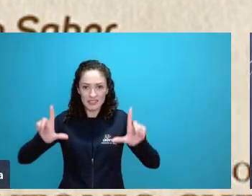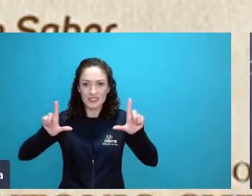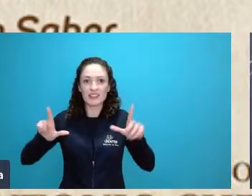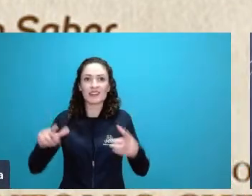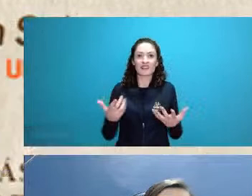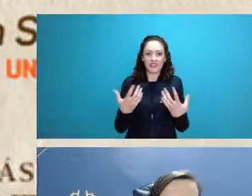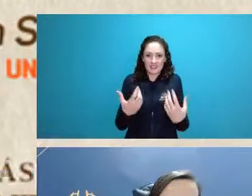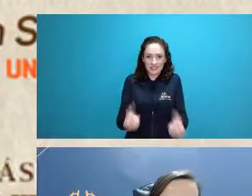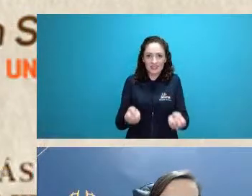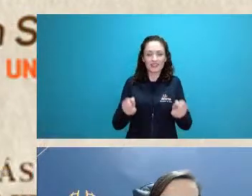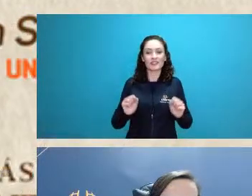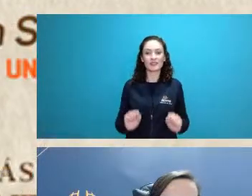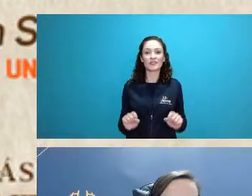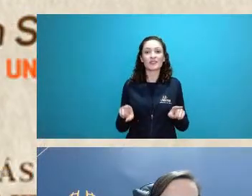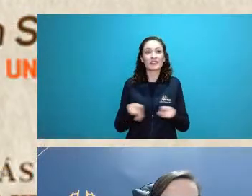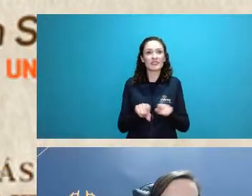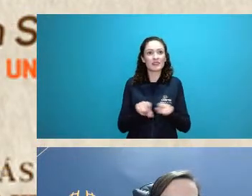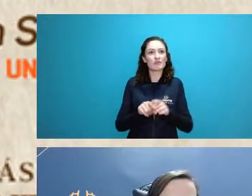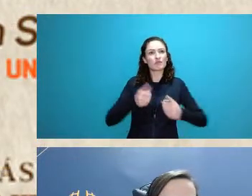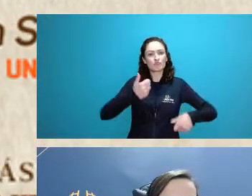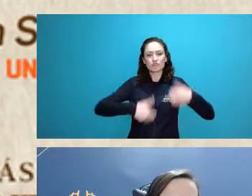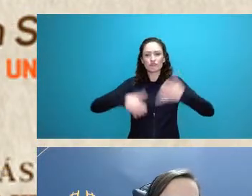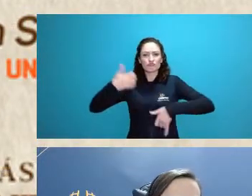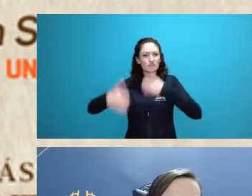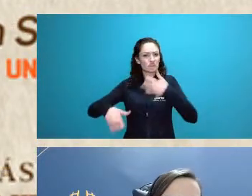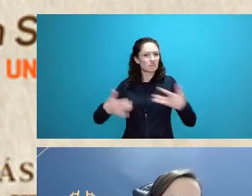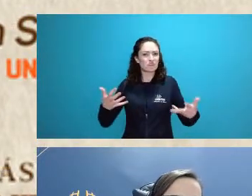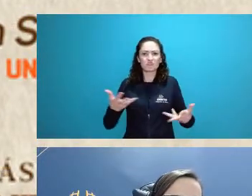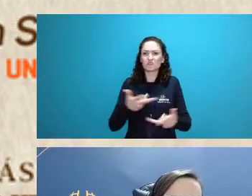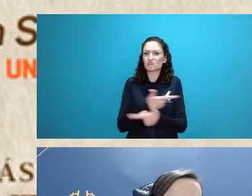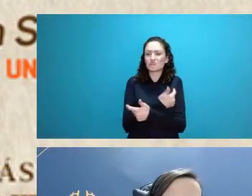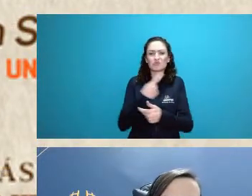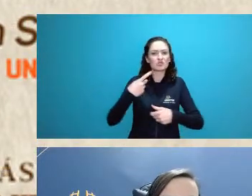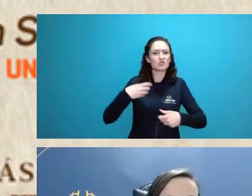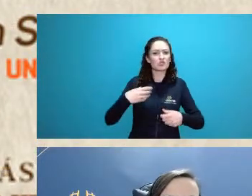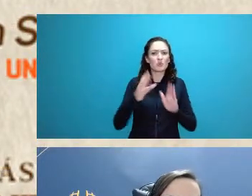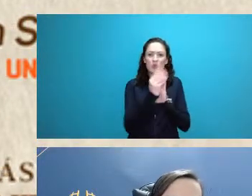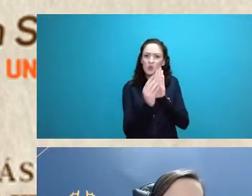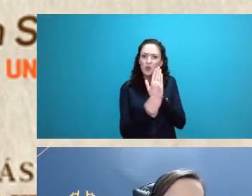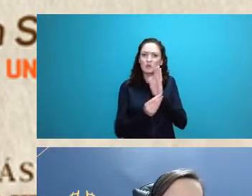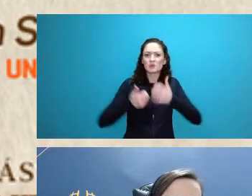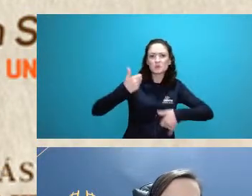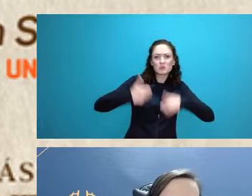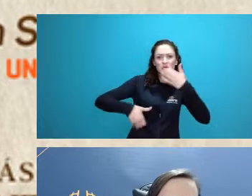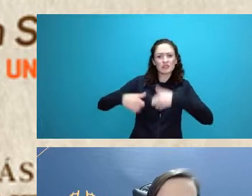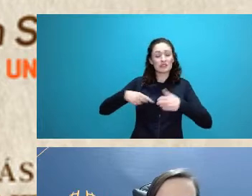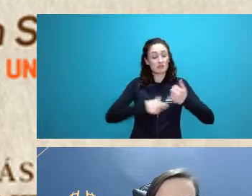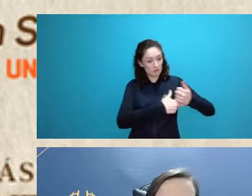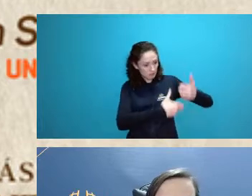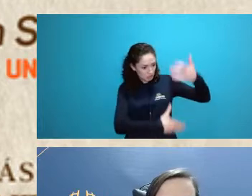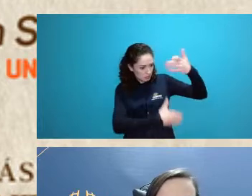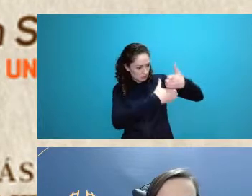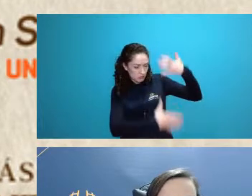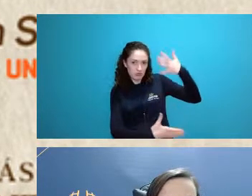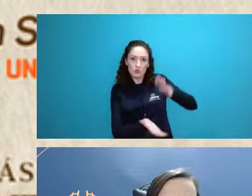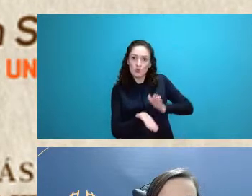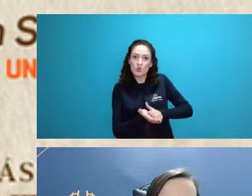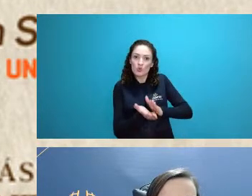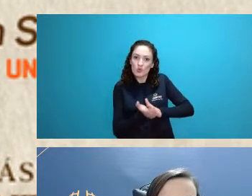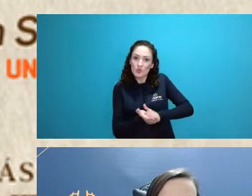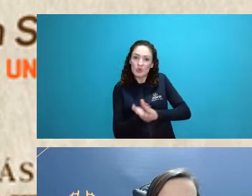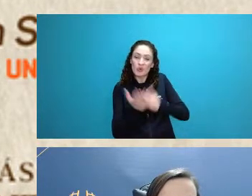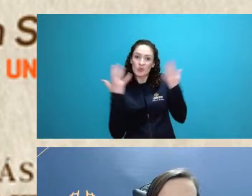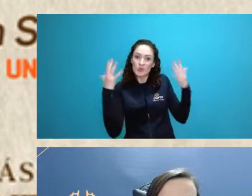por essas falas maravilhosas trazer todo esse conteúdo enfim muitos elogios aí os os estudantes os